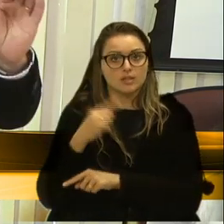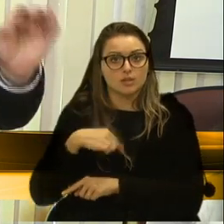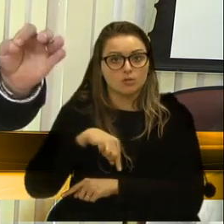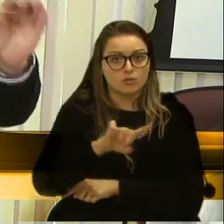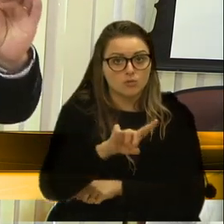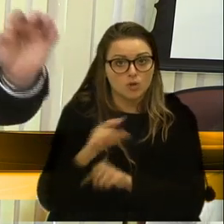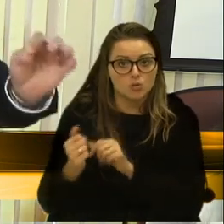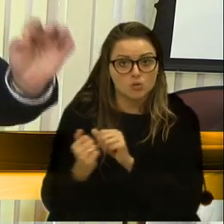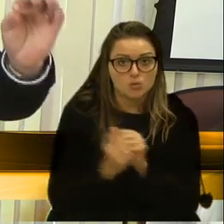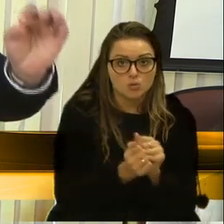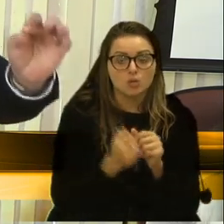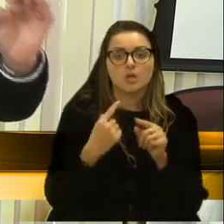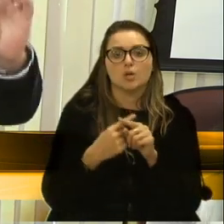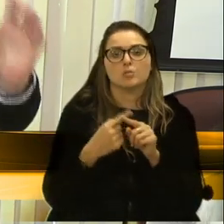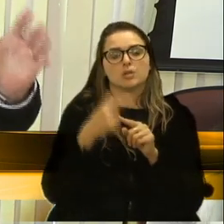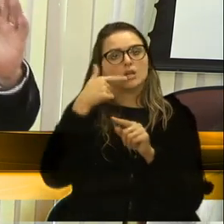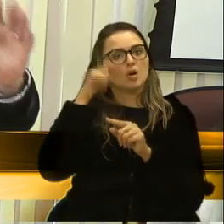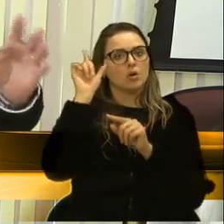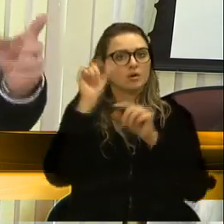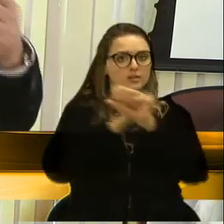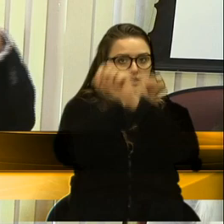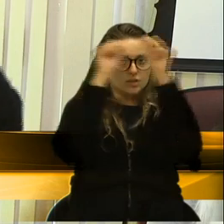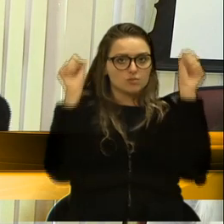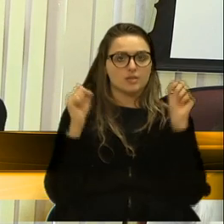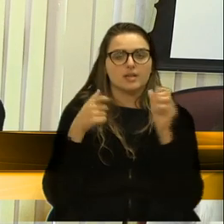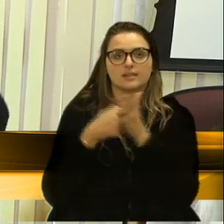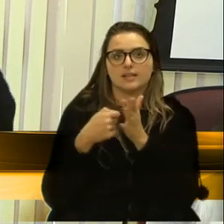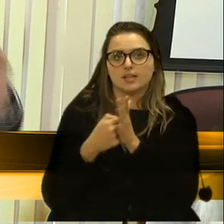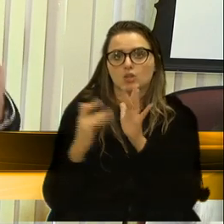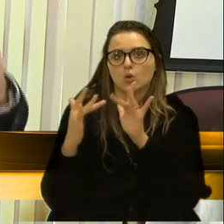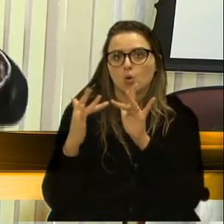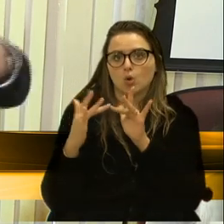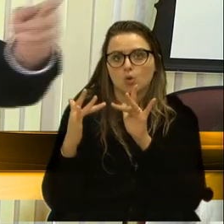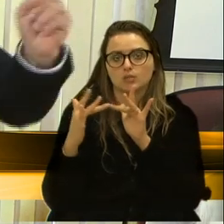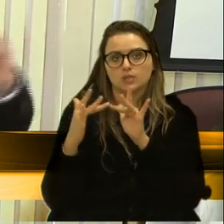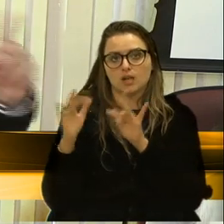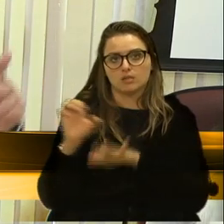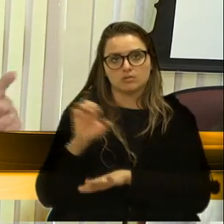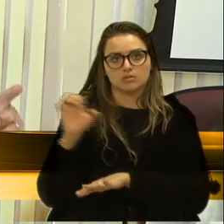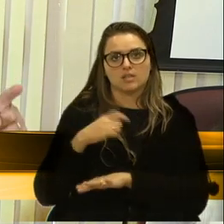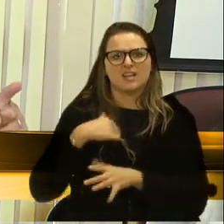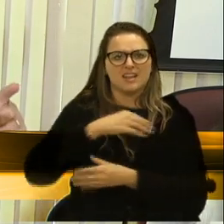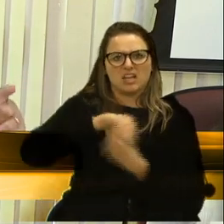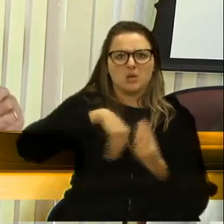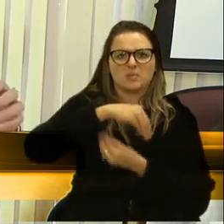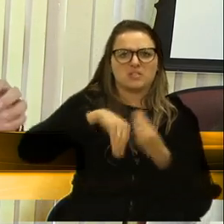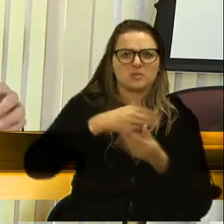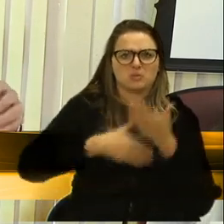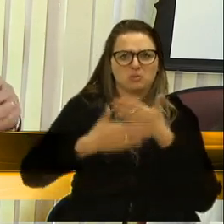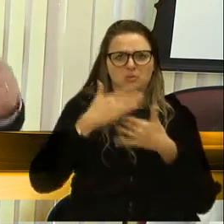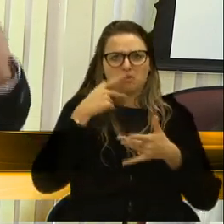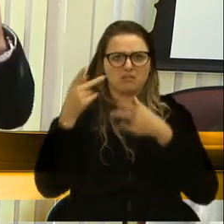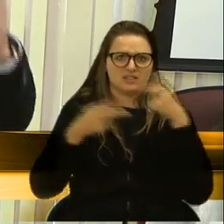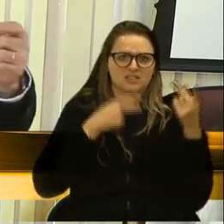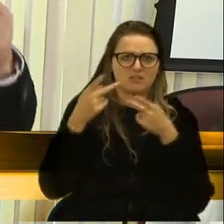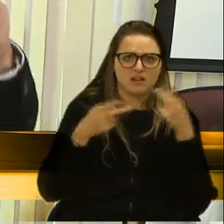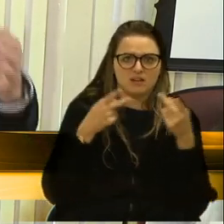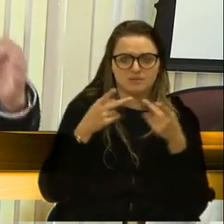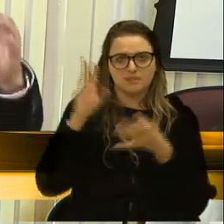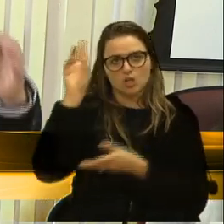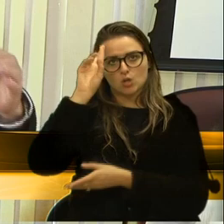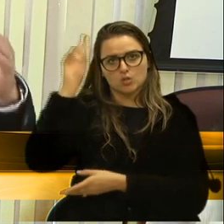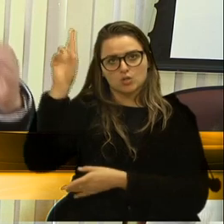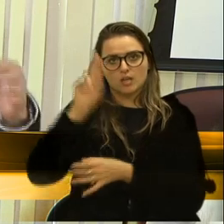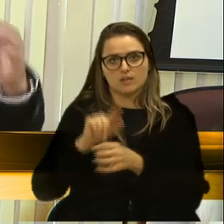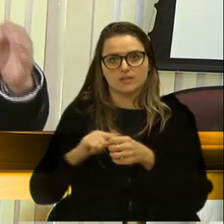parte. quando ontem pela manhã tentou um contato com o governador, que eu achei uma vergonha, misturo tudo aqui, um prefeito da